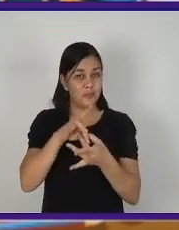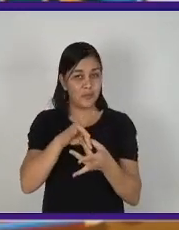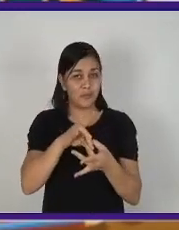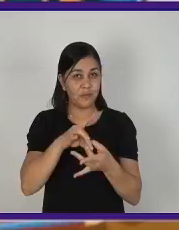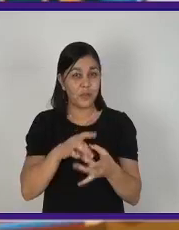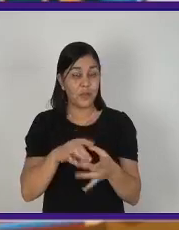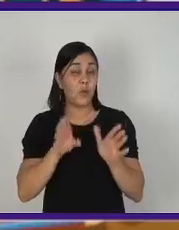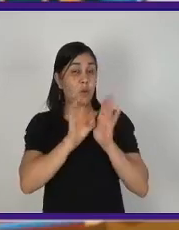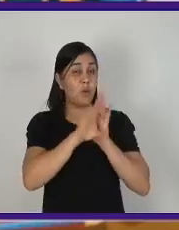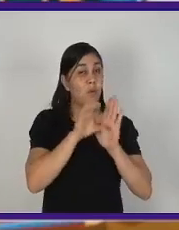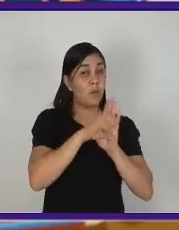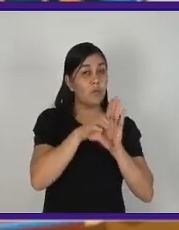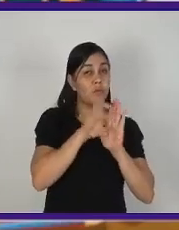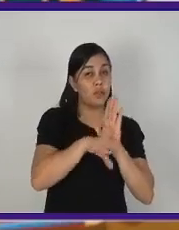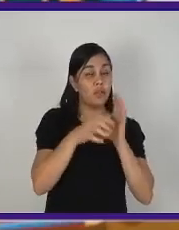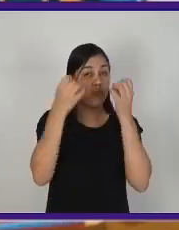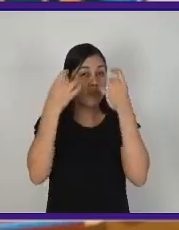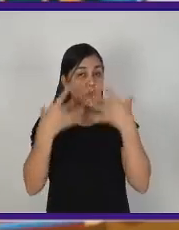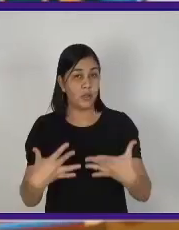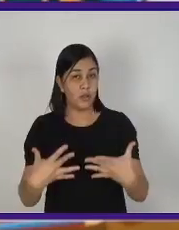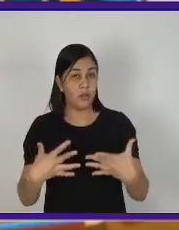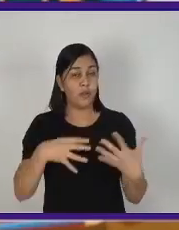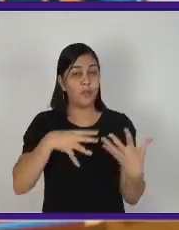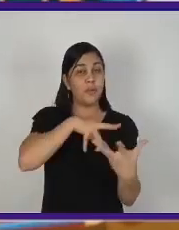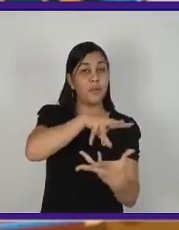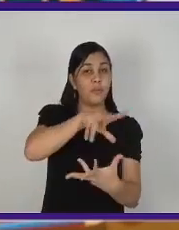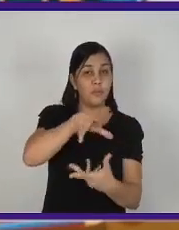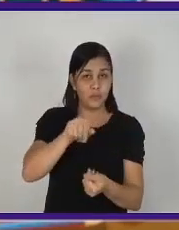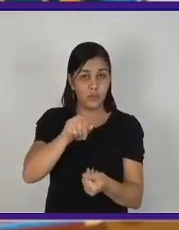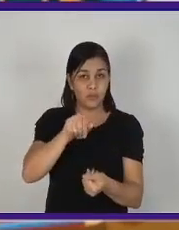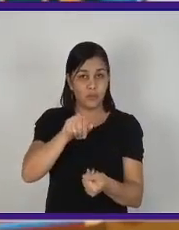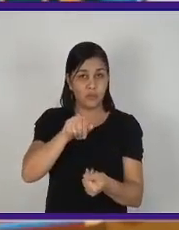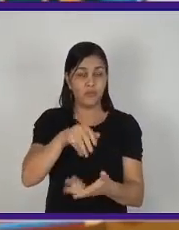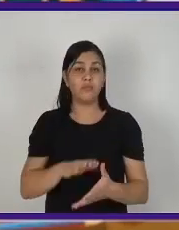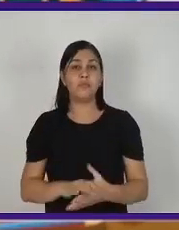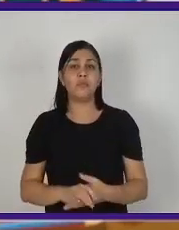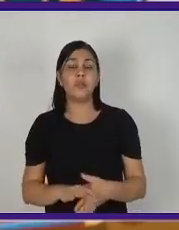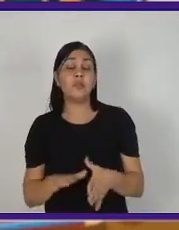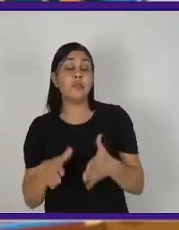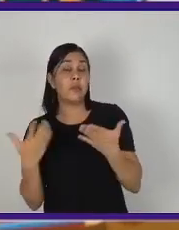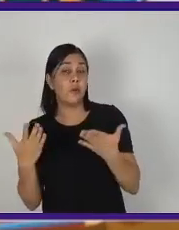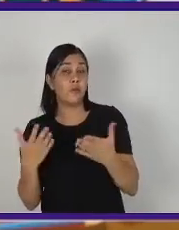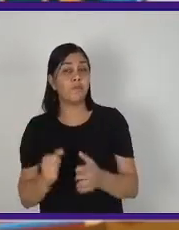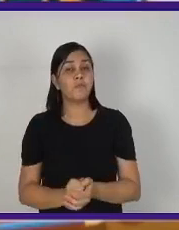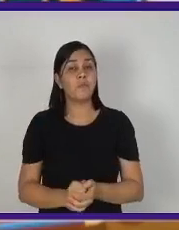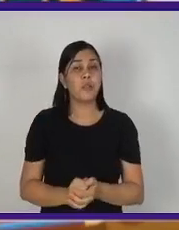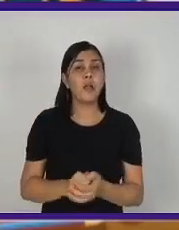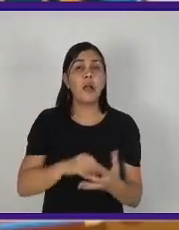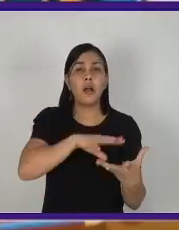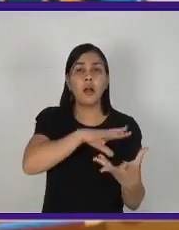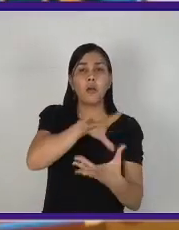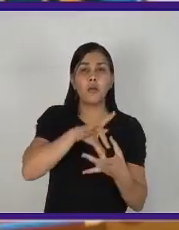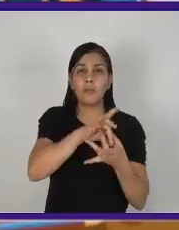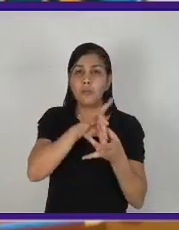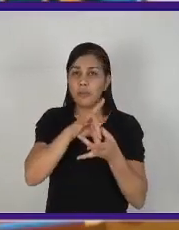pouco sobre o conceito de mundialização. Então, enquanto a globalização, ela enfatiza os processos de natureza